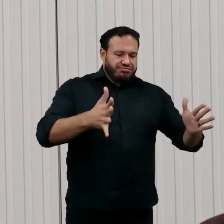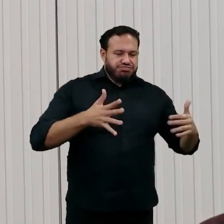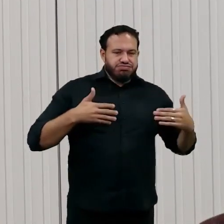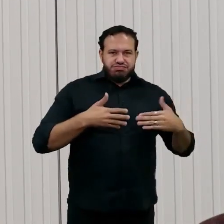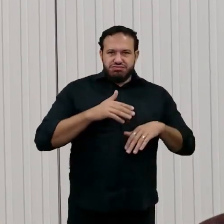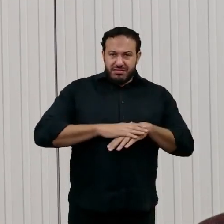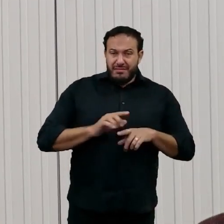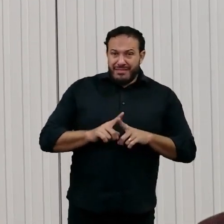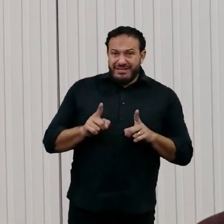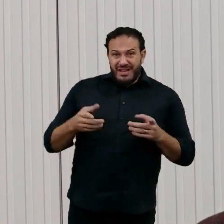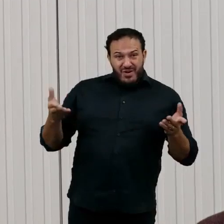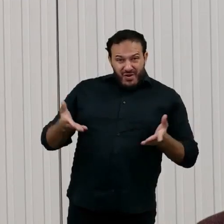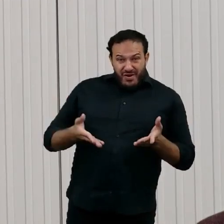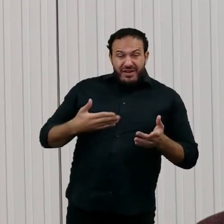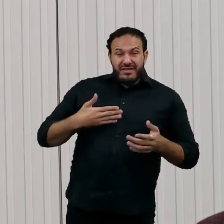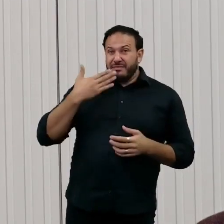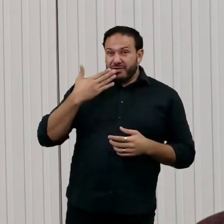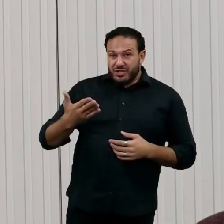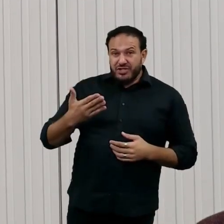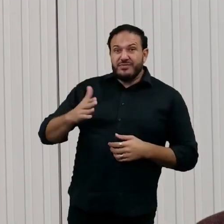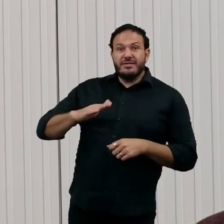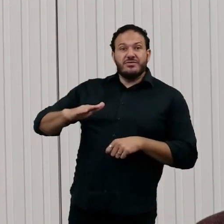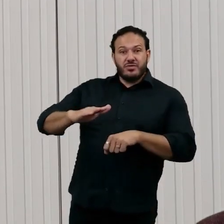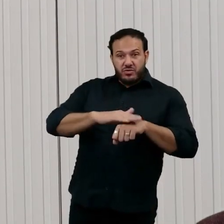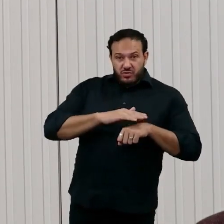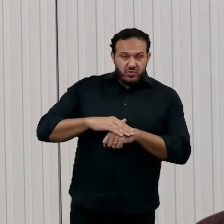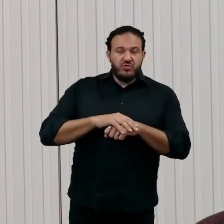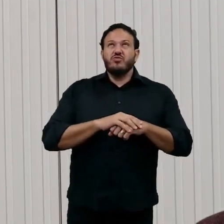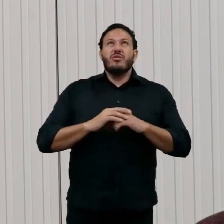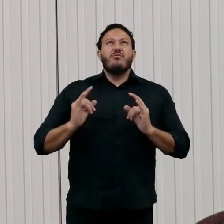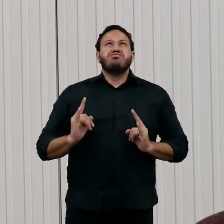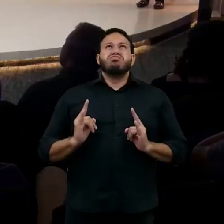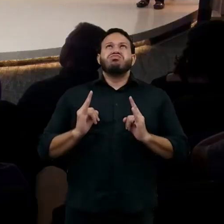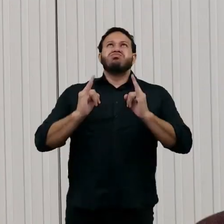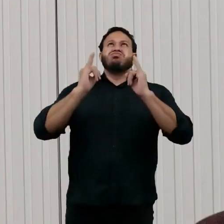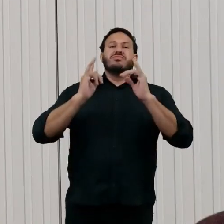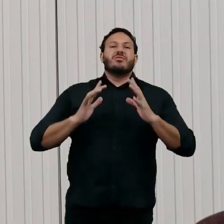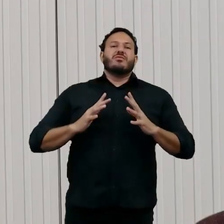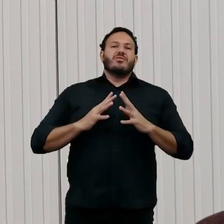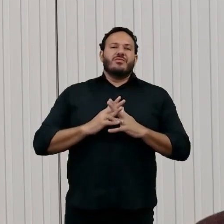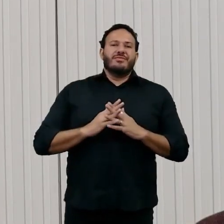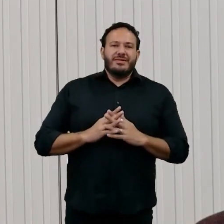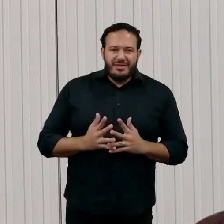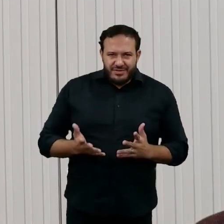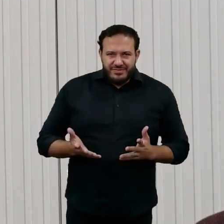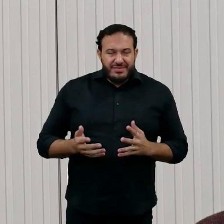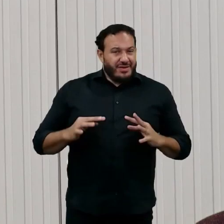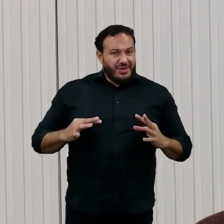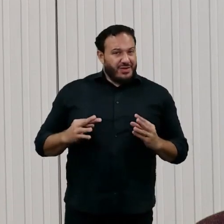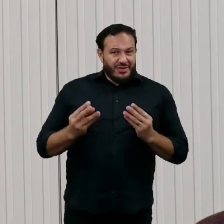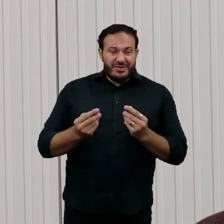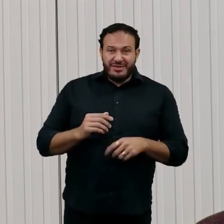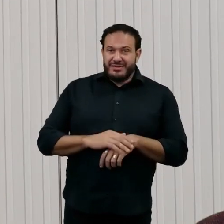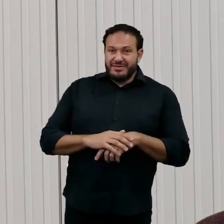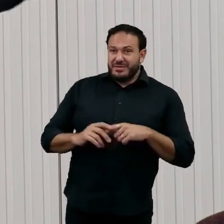pedindo para que eles construam um arranha-céu super complexo. Todas as competências envolvidas